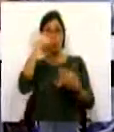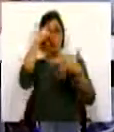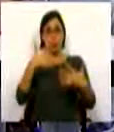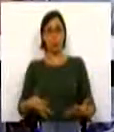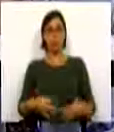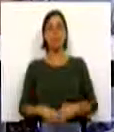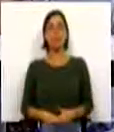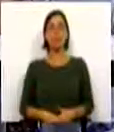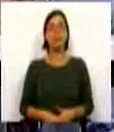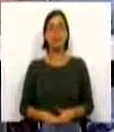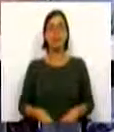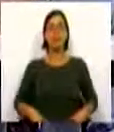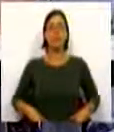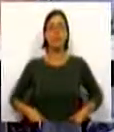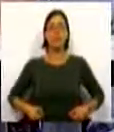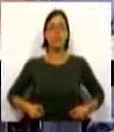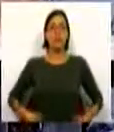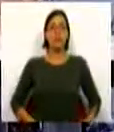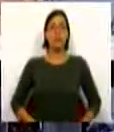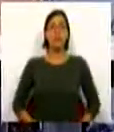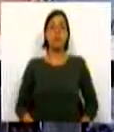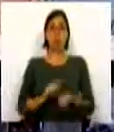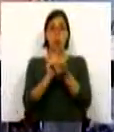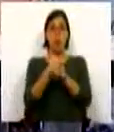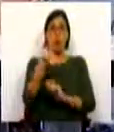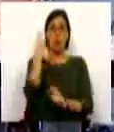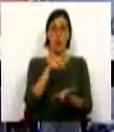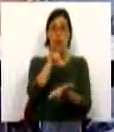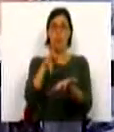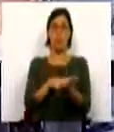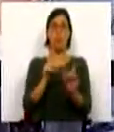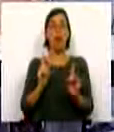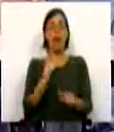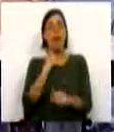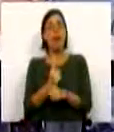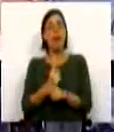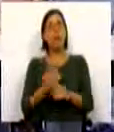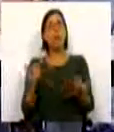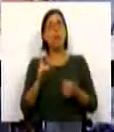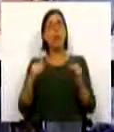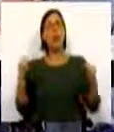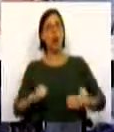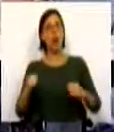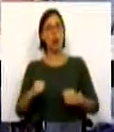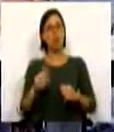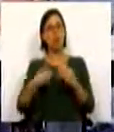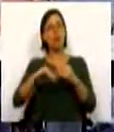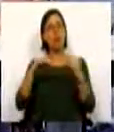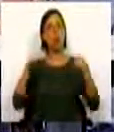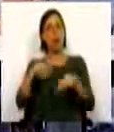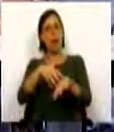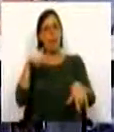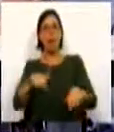desprevenidos. Foi esta a correção que foi ontem aprovada e que resultou daquilo que foi o acordo, o cumprimento de um acordo